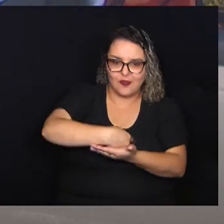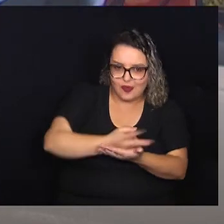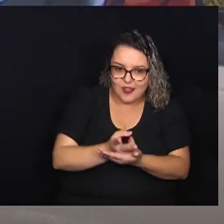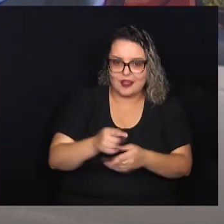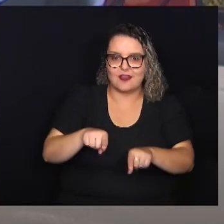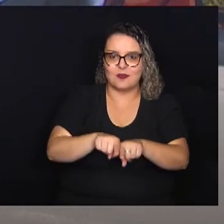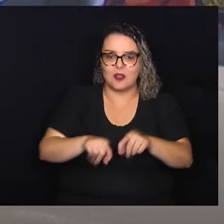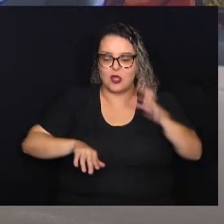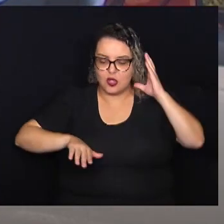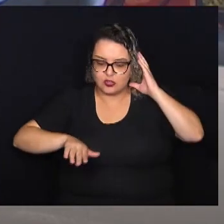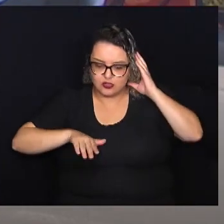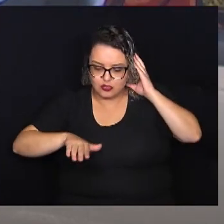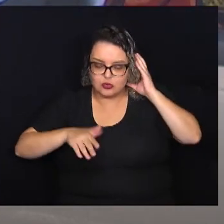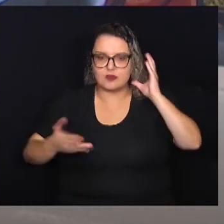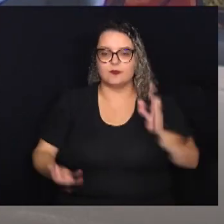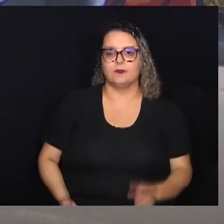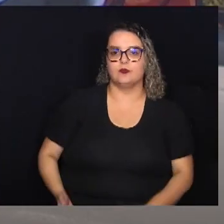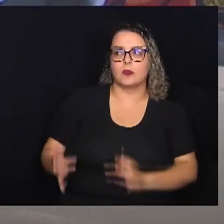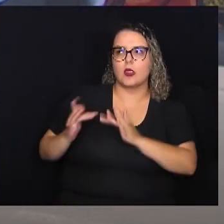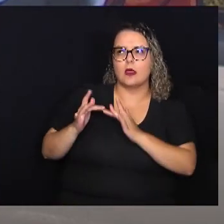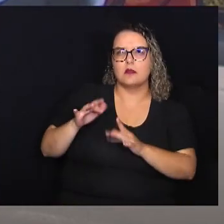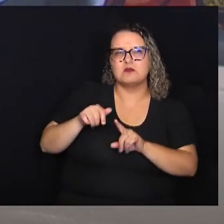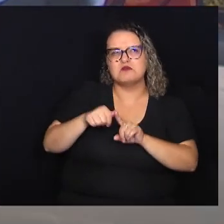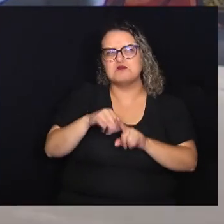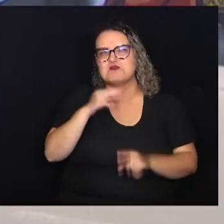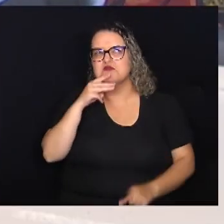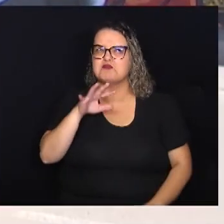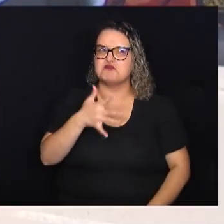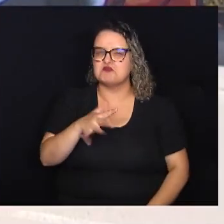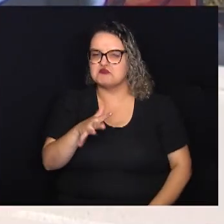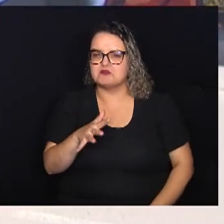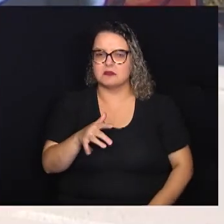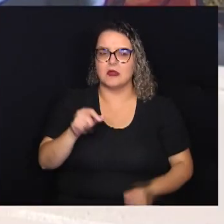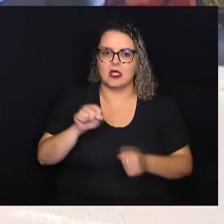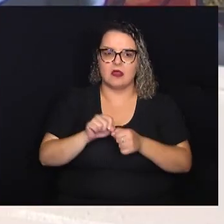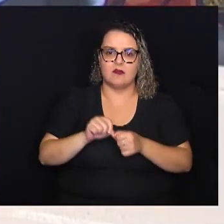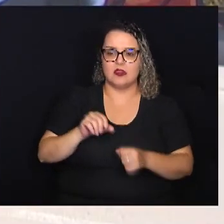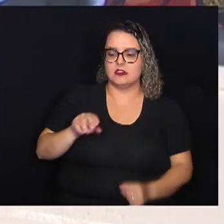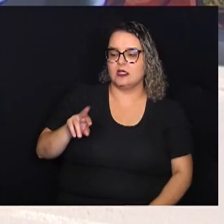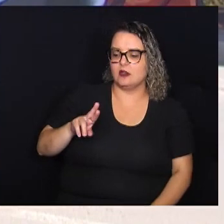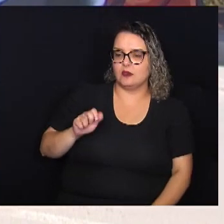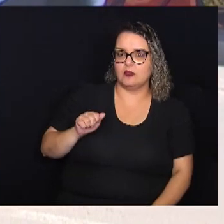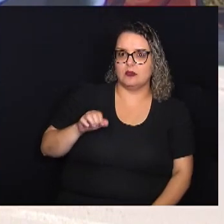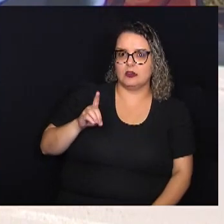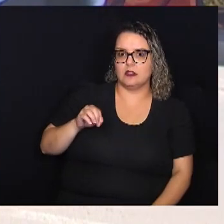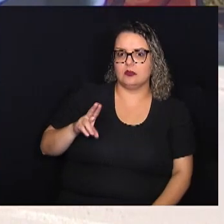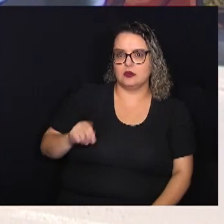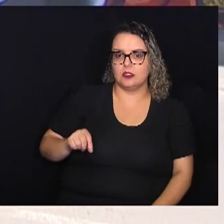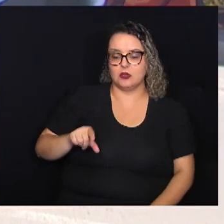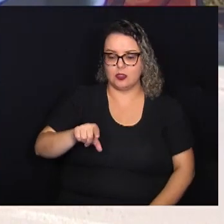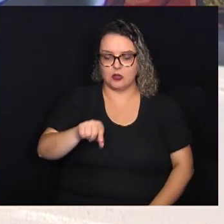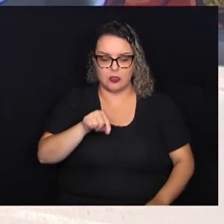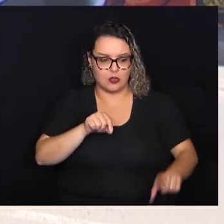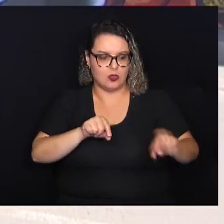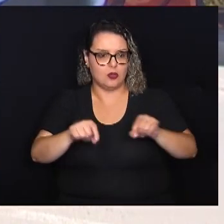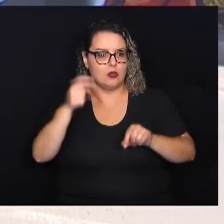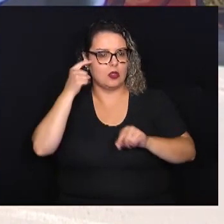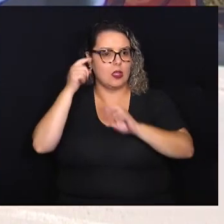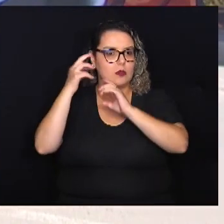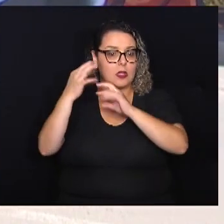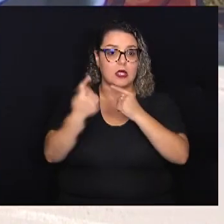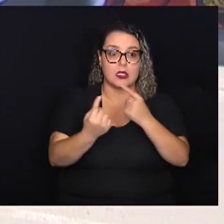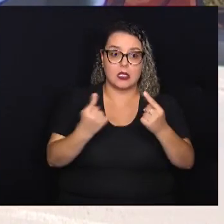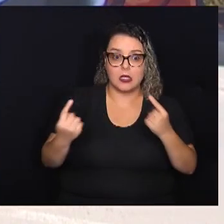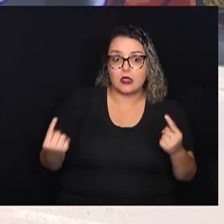contato em março, mais ou menos, aí a gente fez a curadoria, os artistas foram escolhidos a dedo, foi pensado cada artista para estar